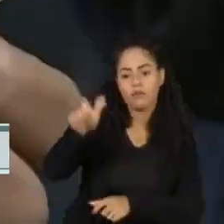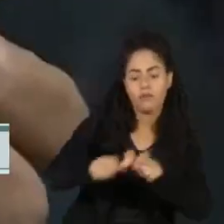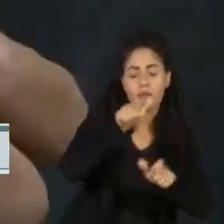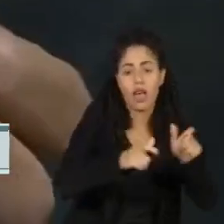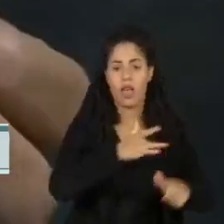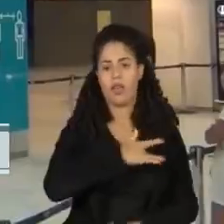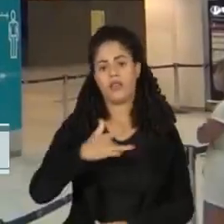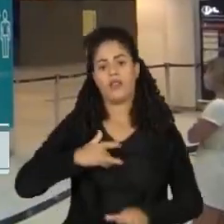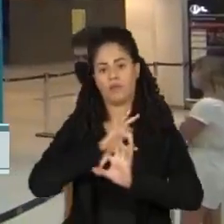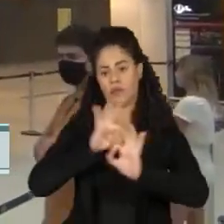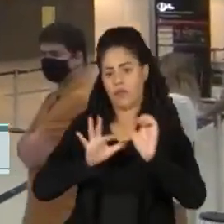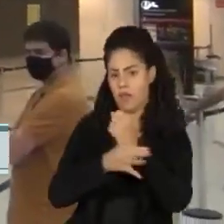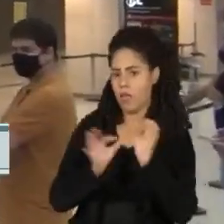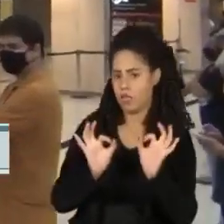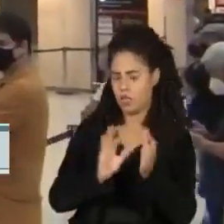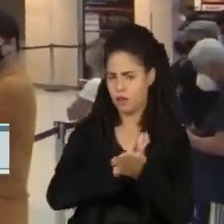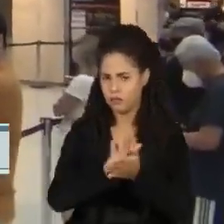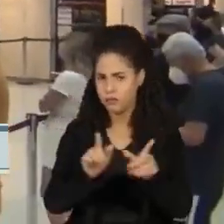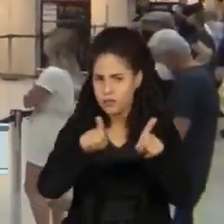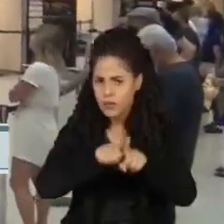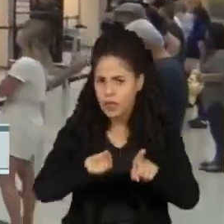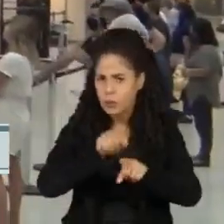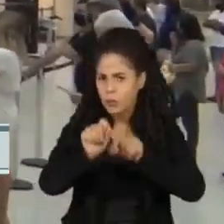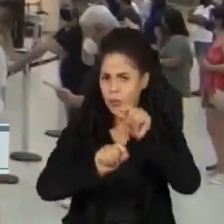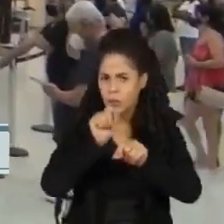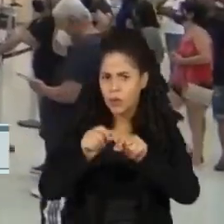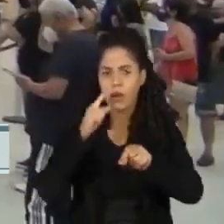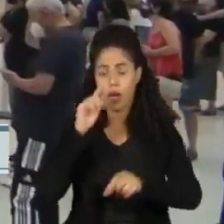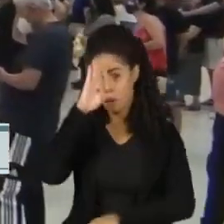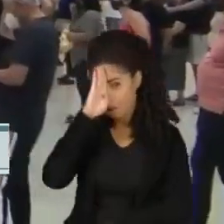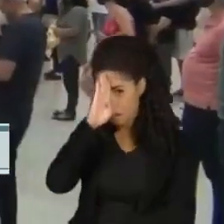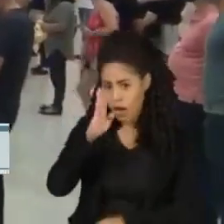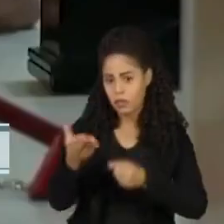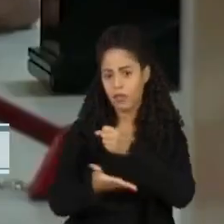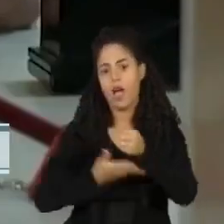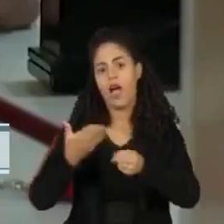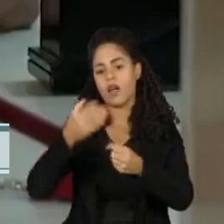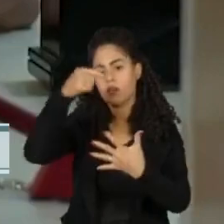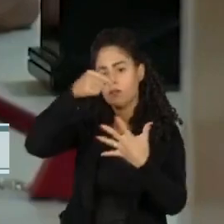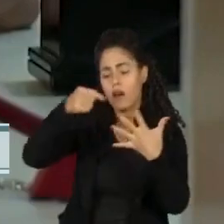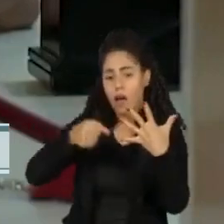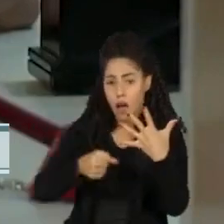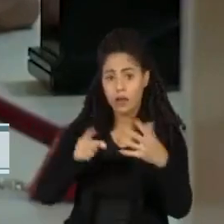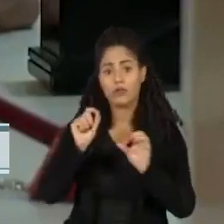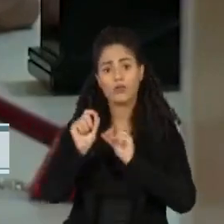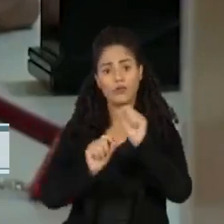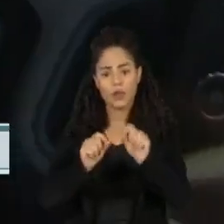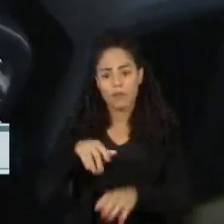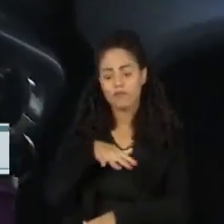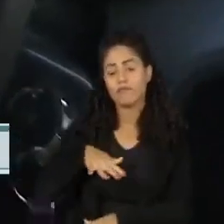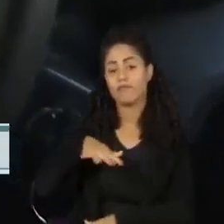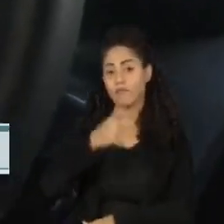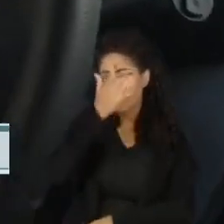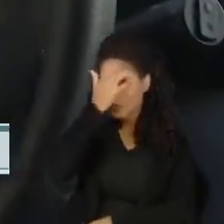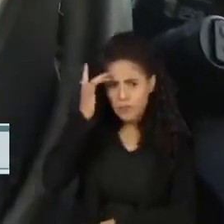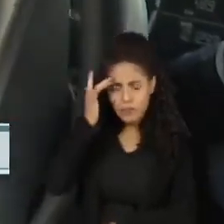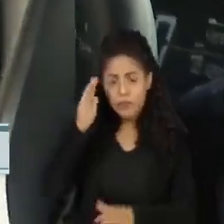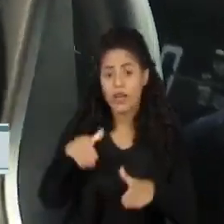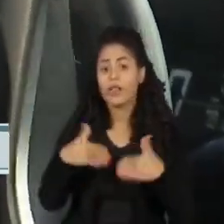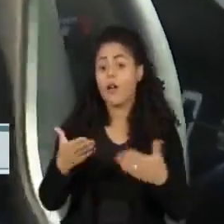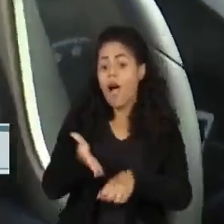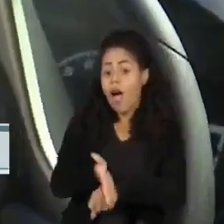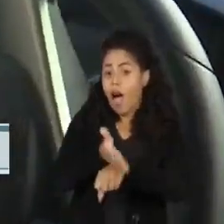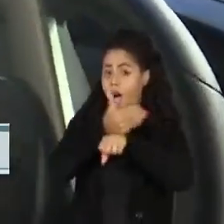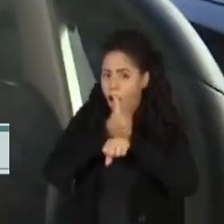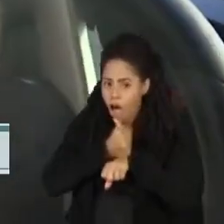saúde e segurança. Além disso, também devem atender aos princípios de proporcionalidade e razoabilidade. Desta forma, antes